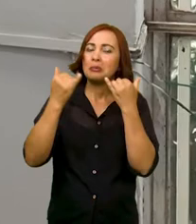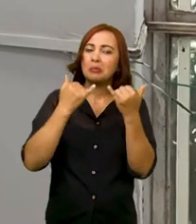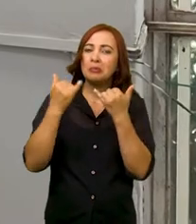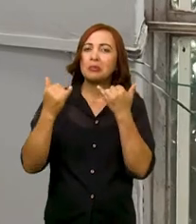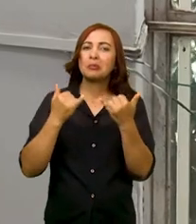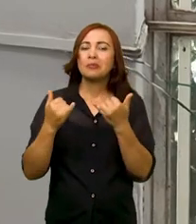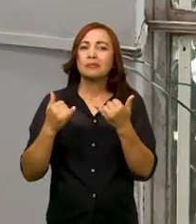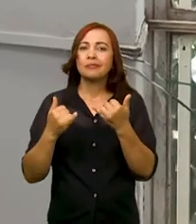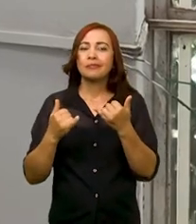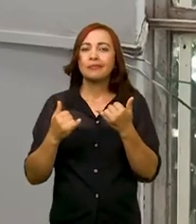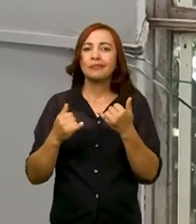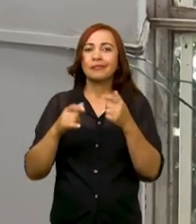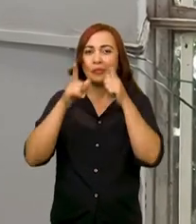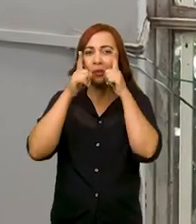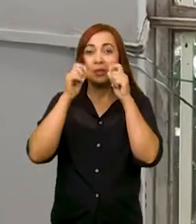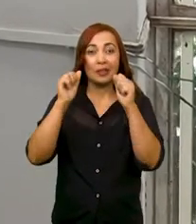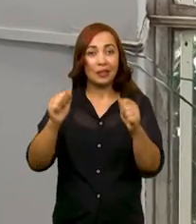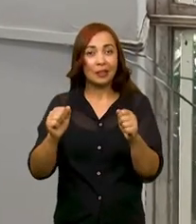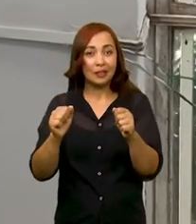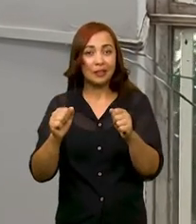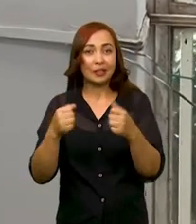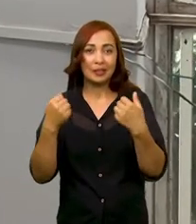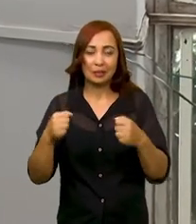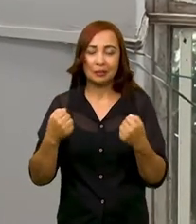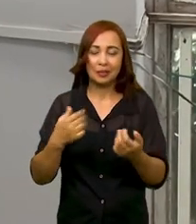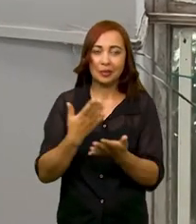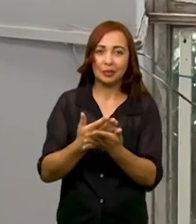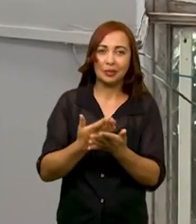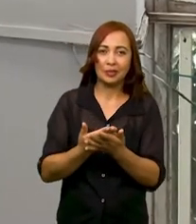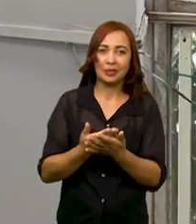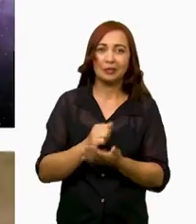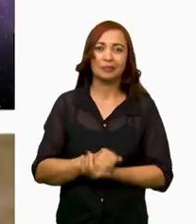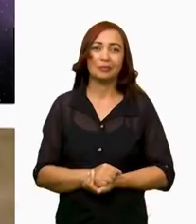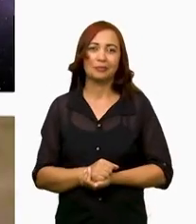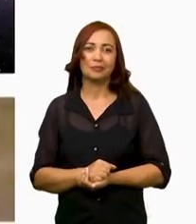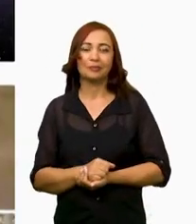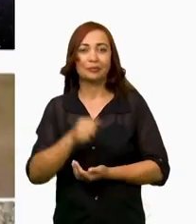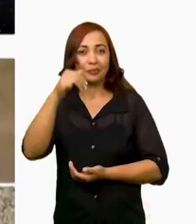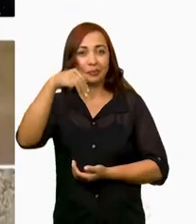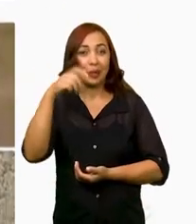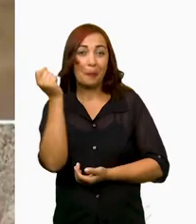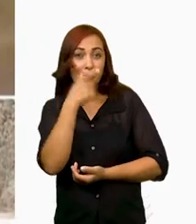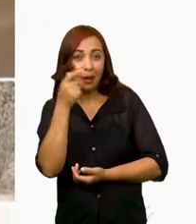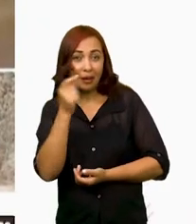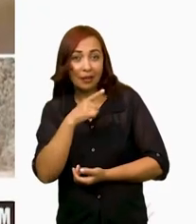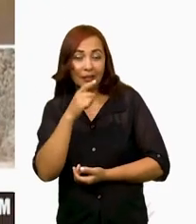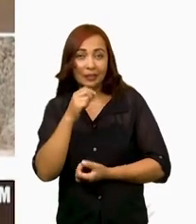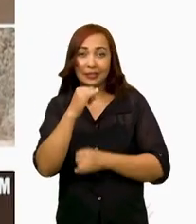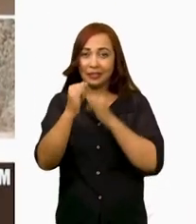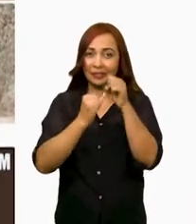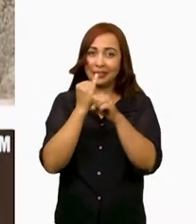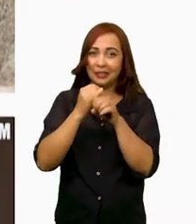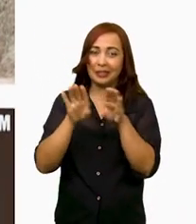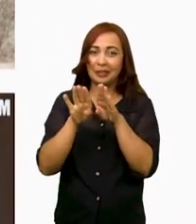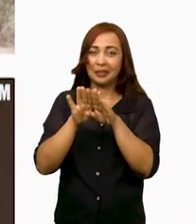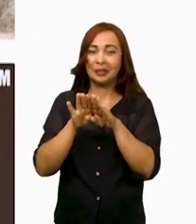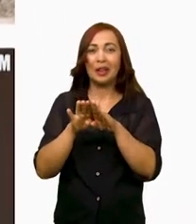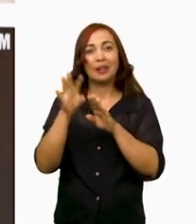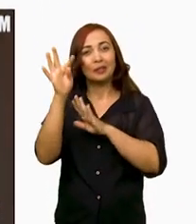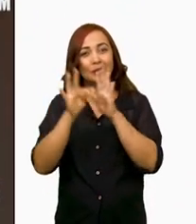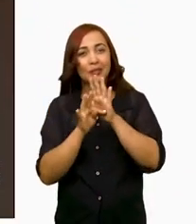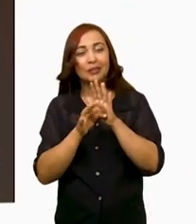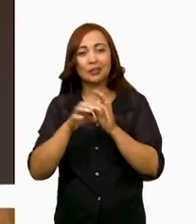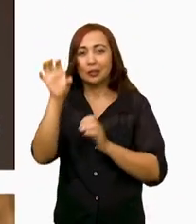elementos, vários fatores linguísticos possíveis de ser estudados a partir dele. Os memes também fazem parte do contexto regional.